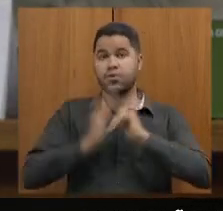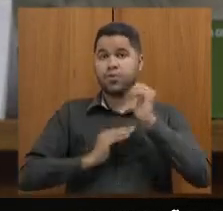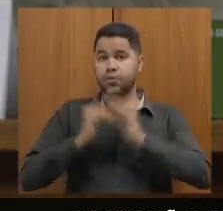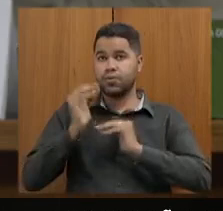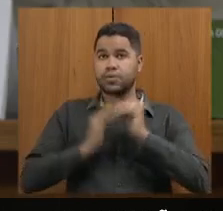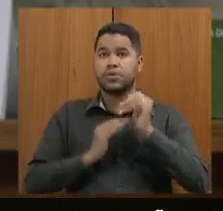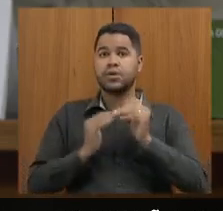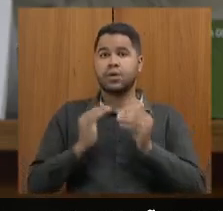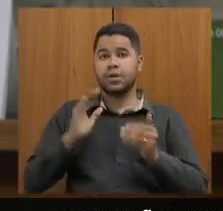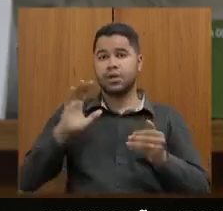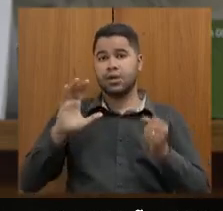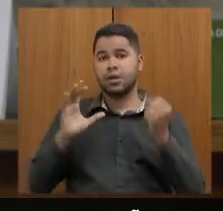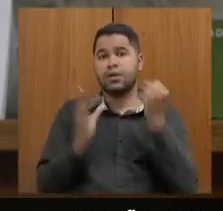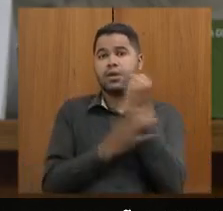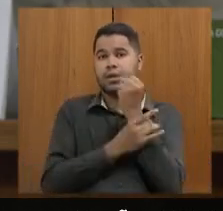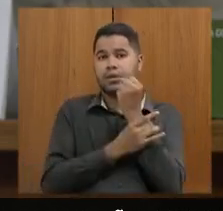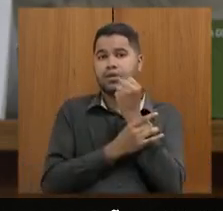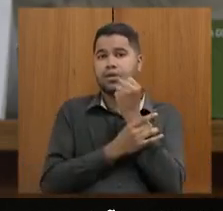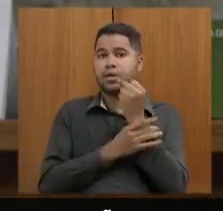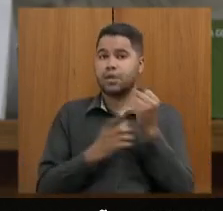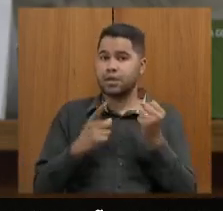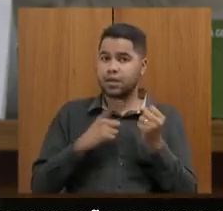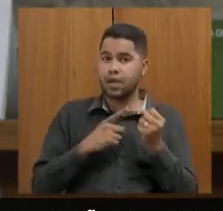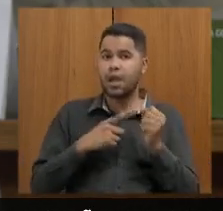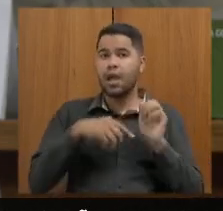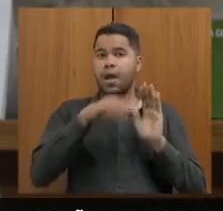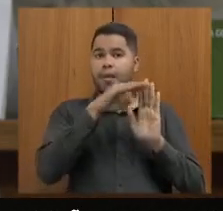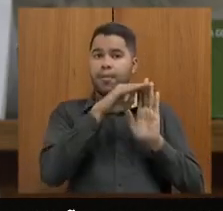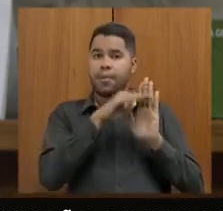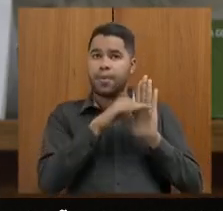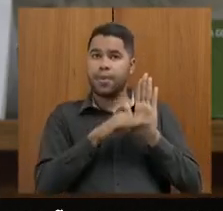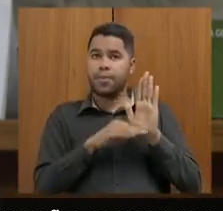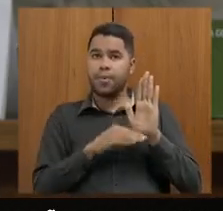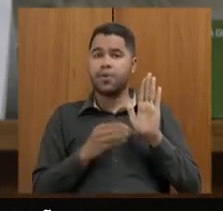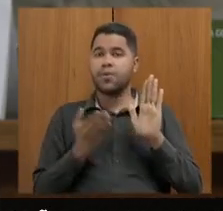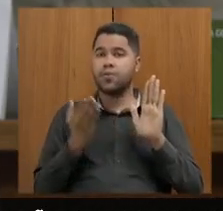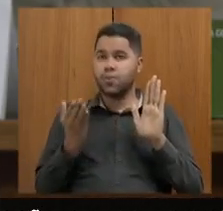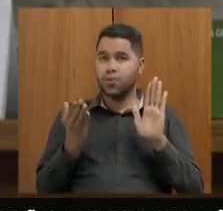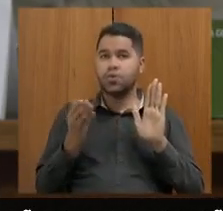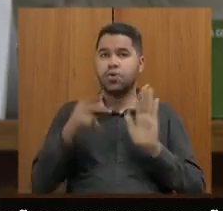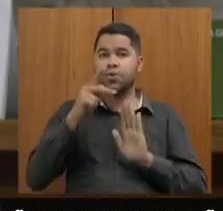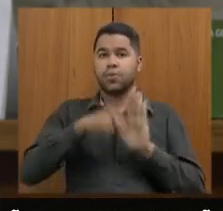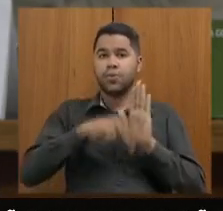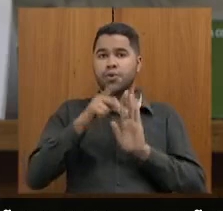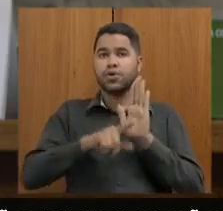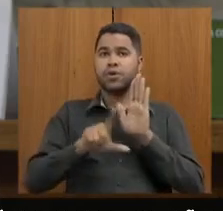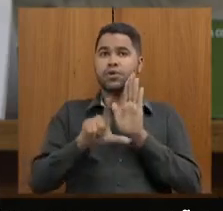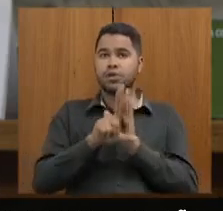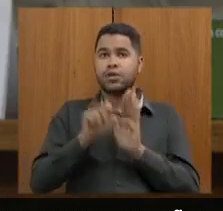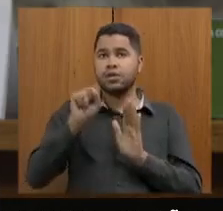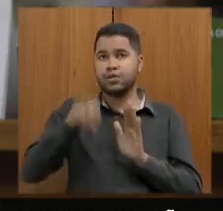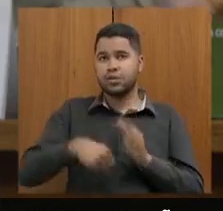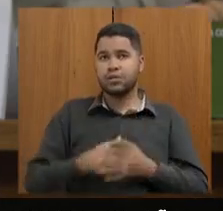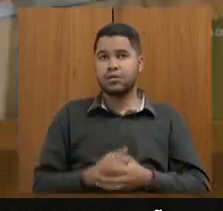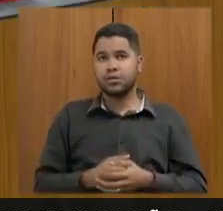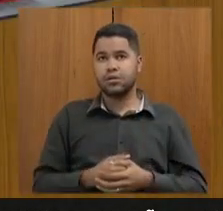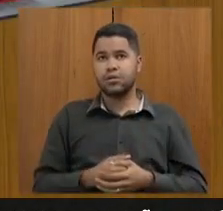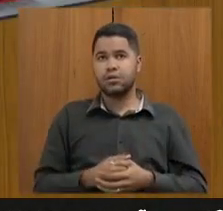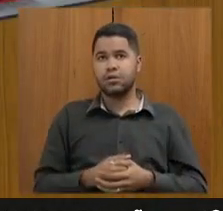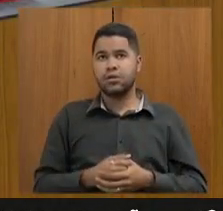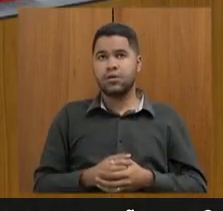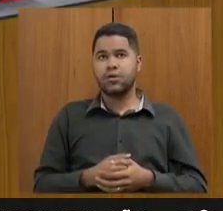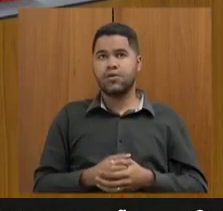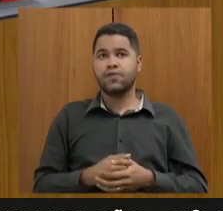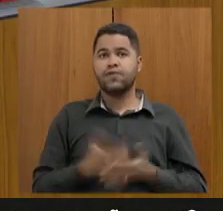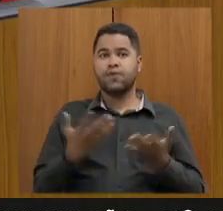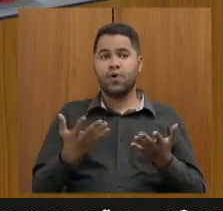precisa garantir que haja esse cumprimento. A senhora entrou com um projeto de lei, sim, ele foi vetado